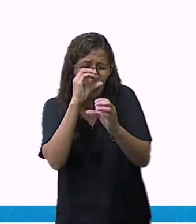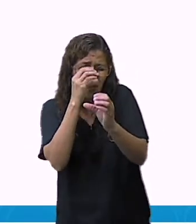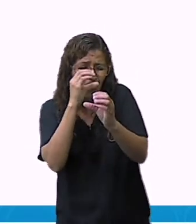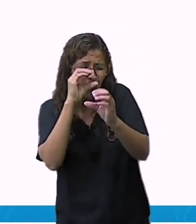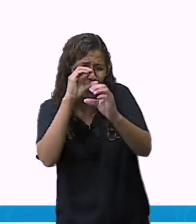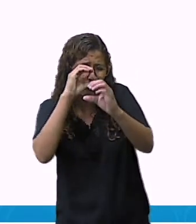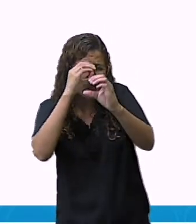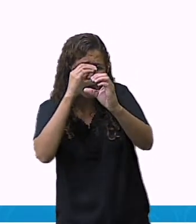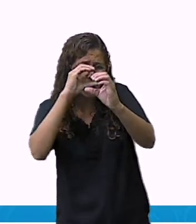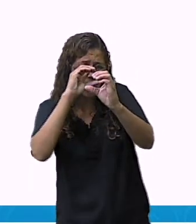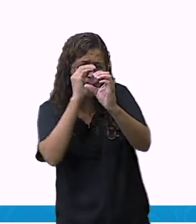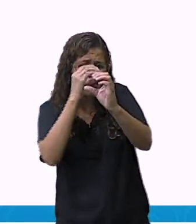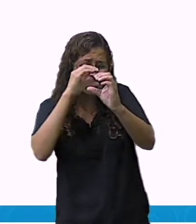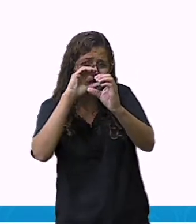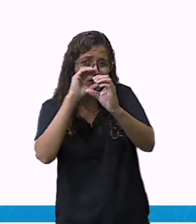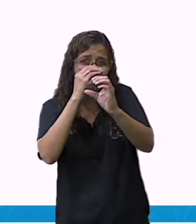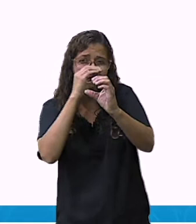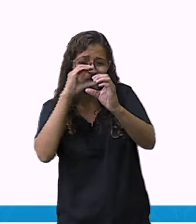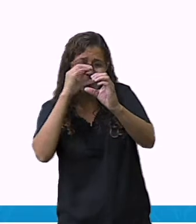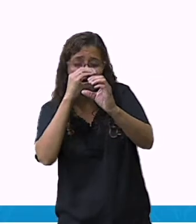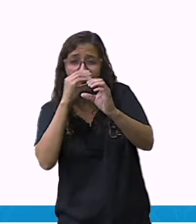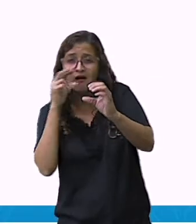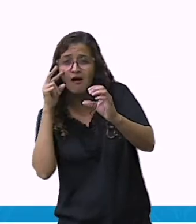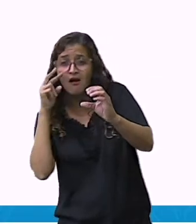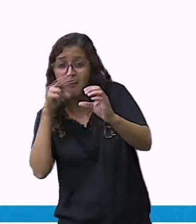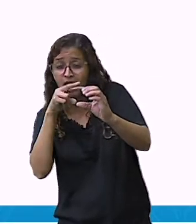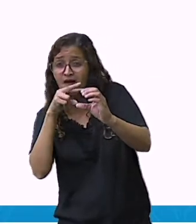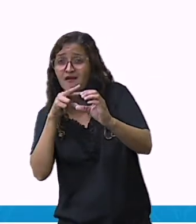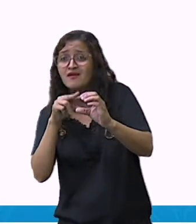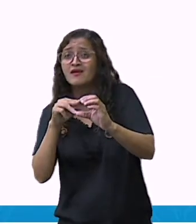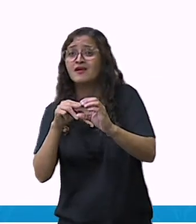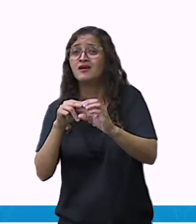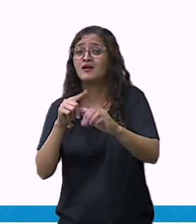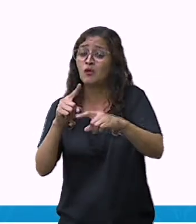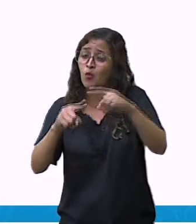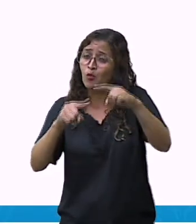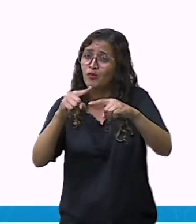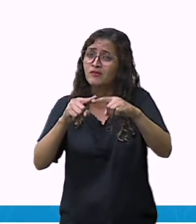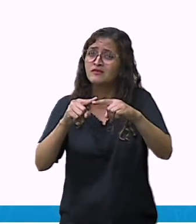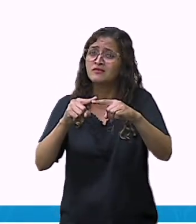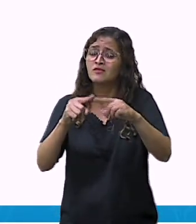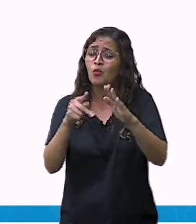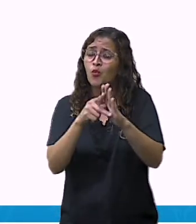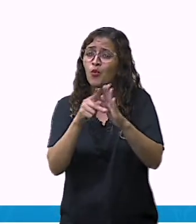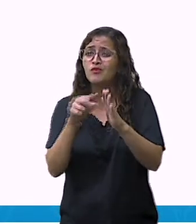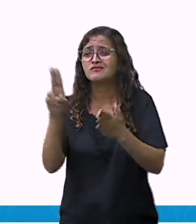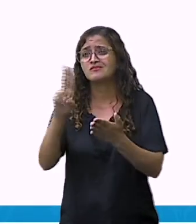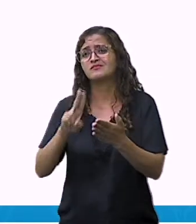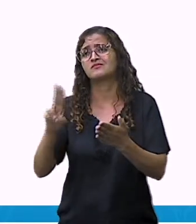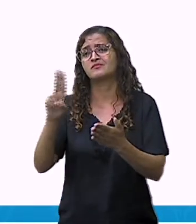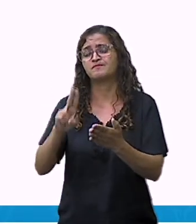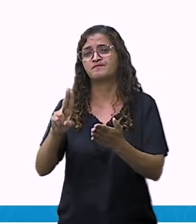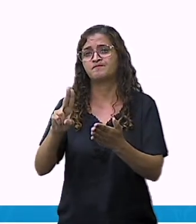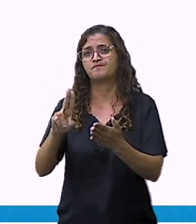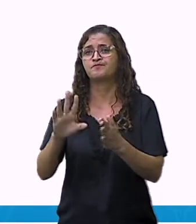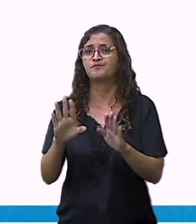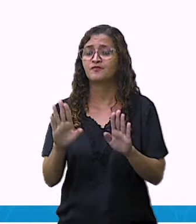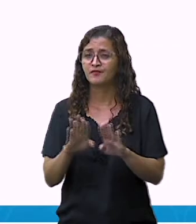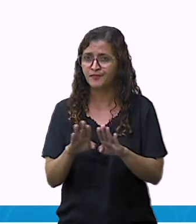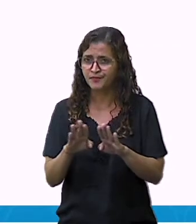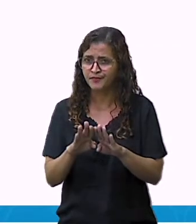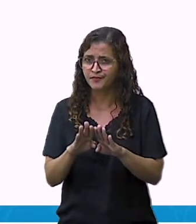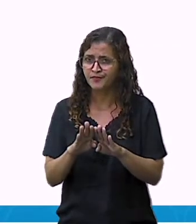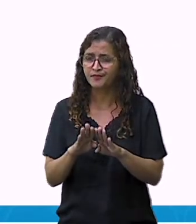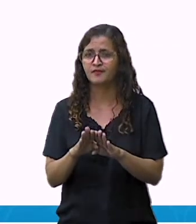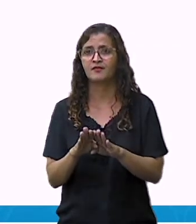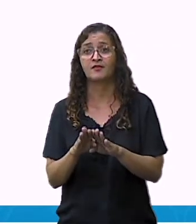olho nu. Precisa de microscópio. Então, até a nossa mão, que você termina de lavar e